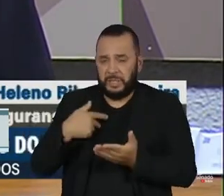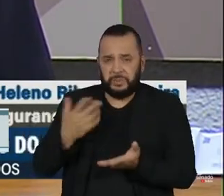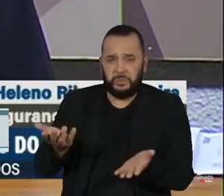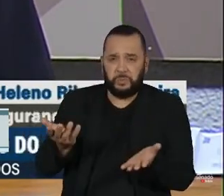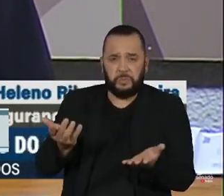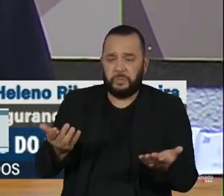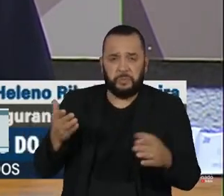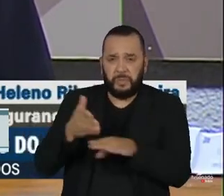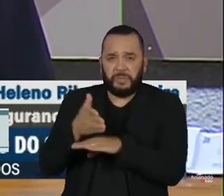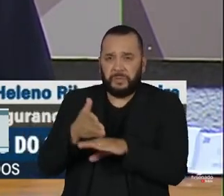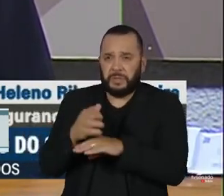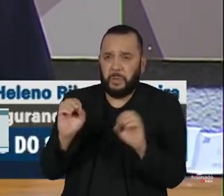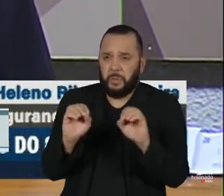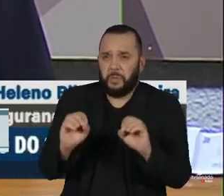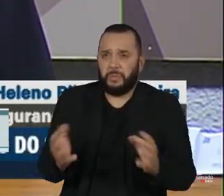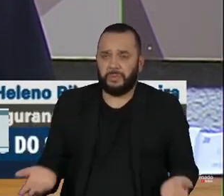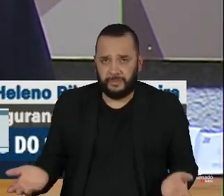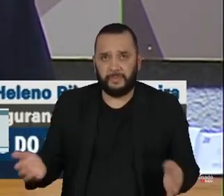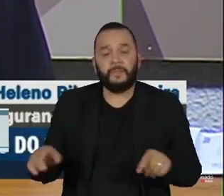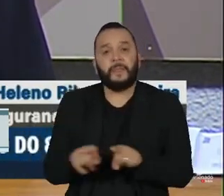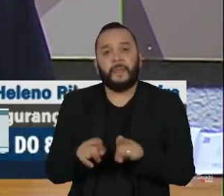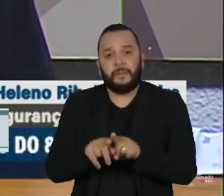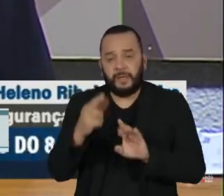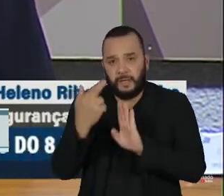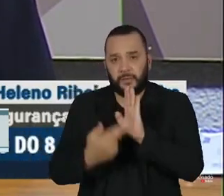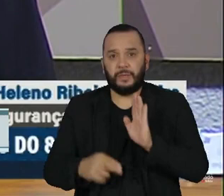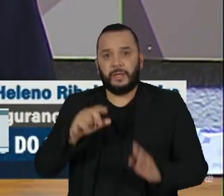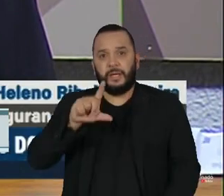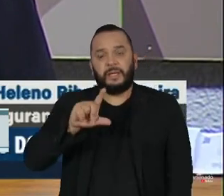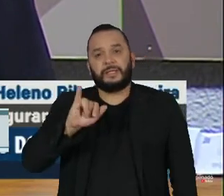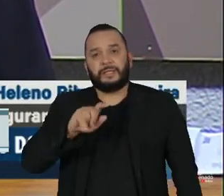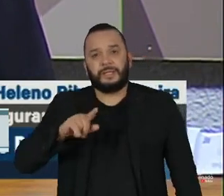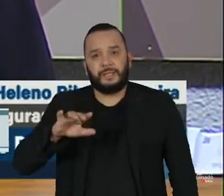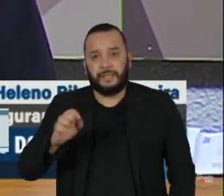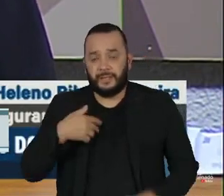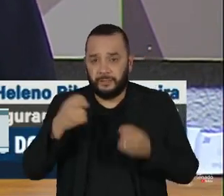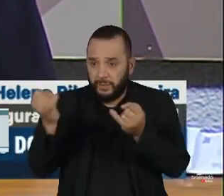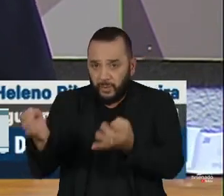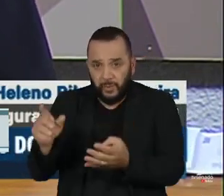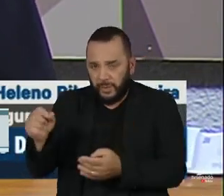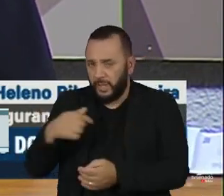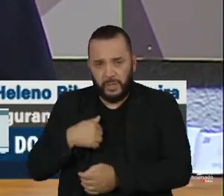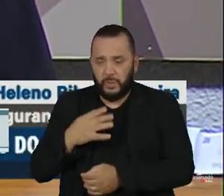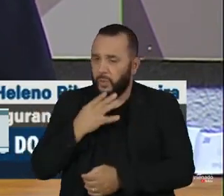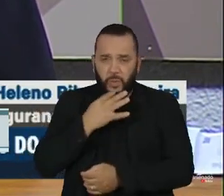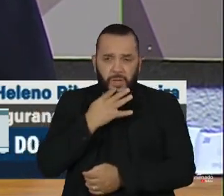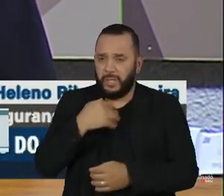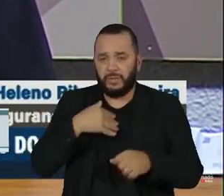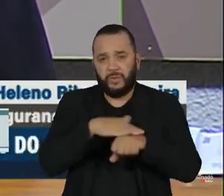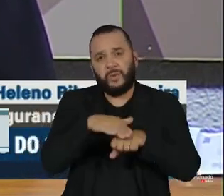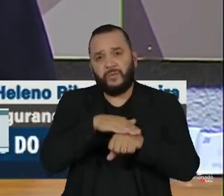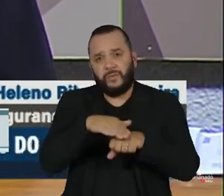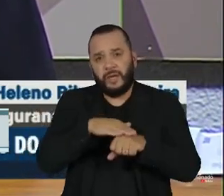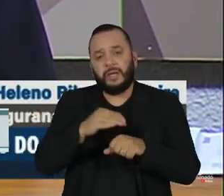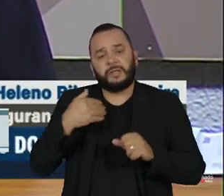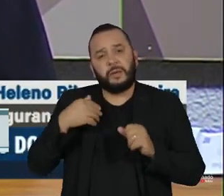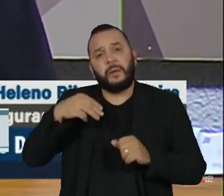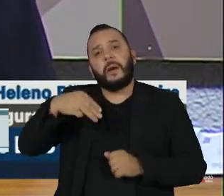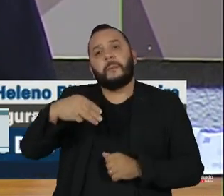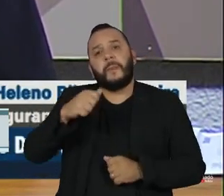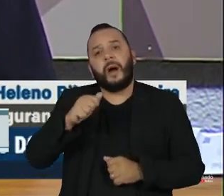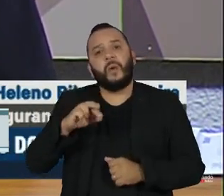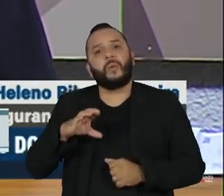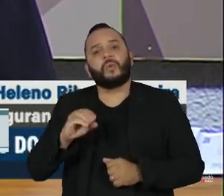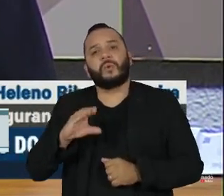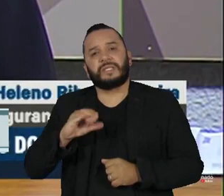qualquer participação. A relatora da comissão, Elisiane Gama, o general afirmou que nunca teve conhecimento de conversas entre Mauro Cid e outros